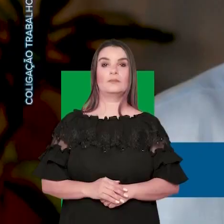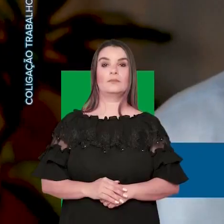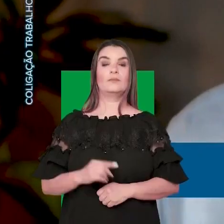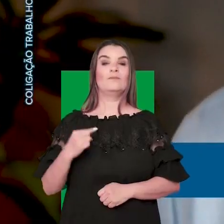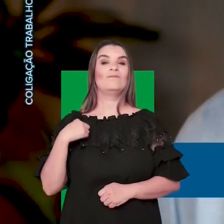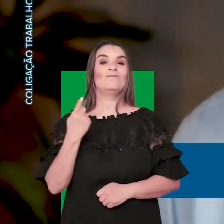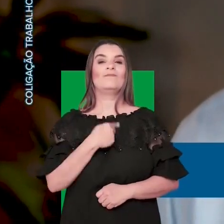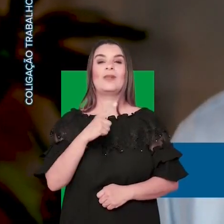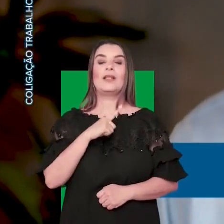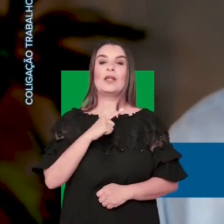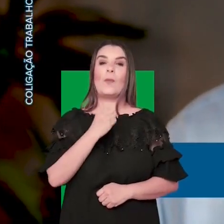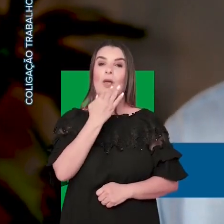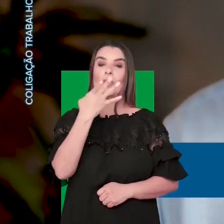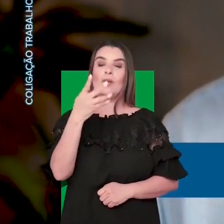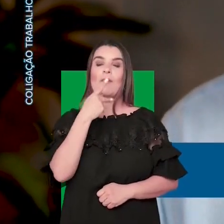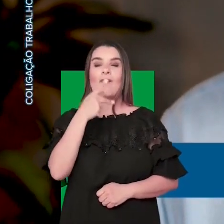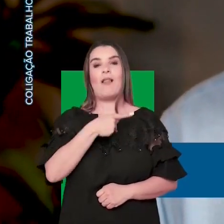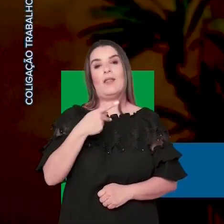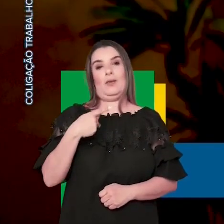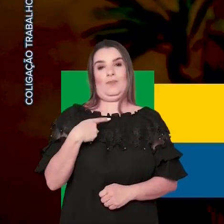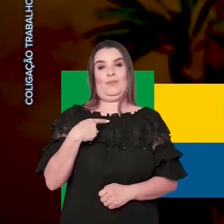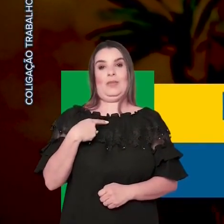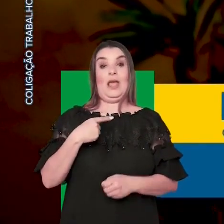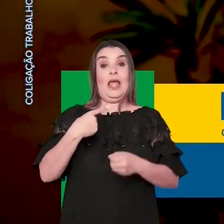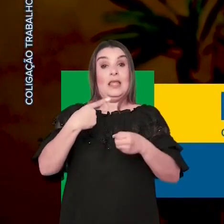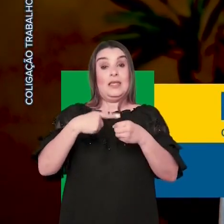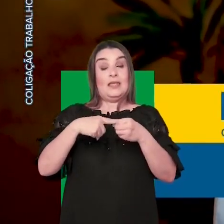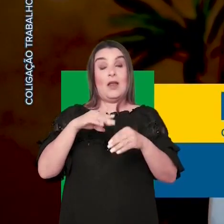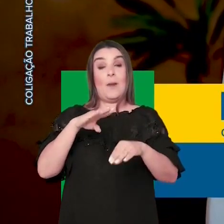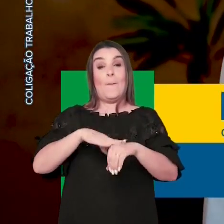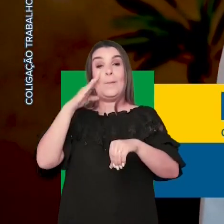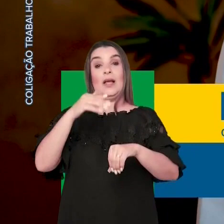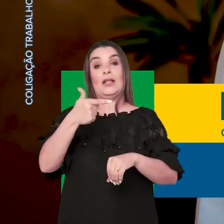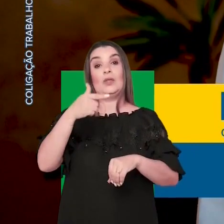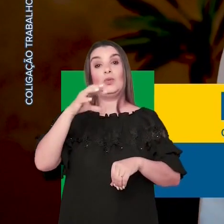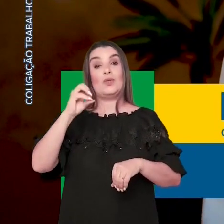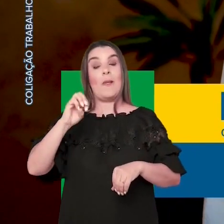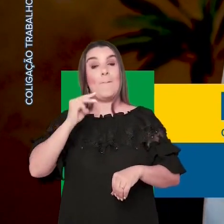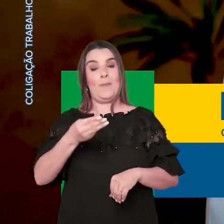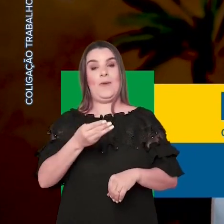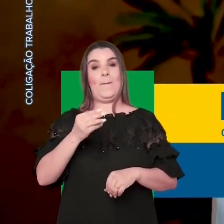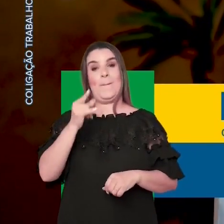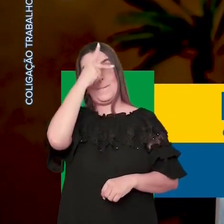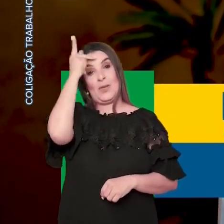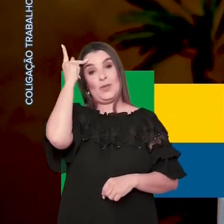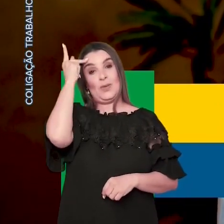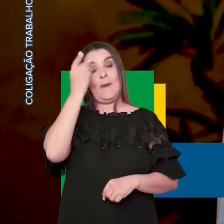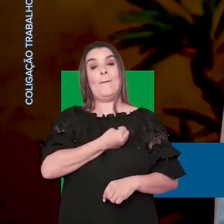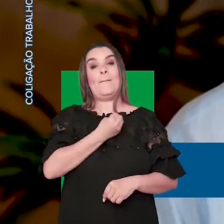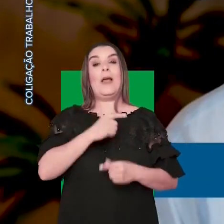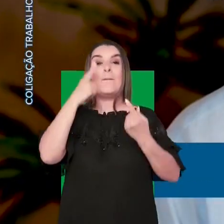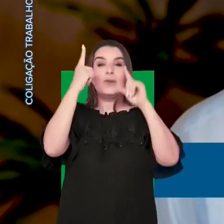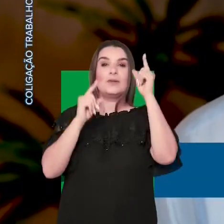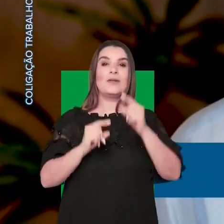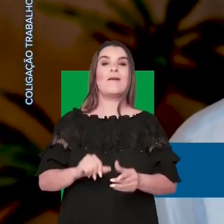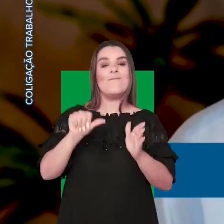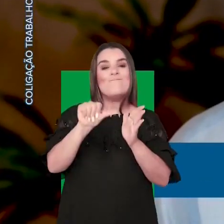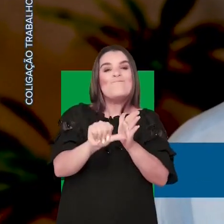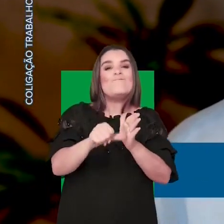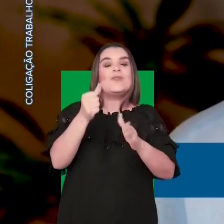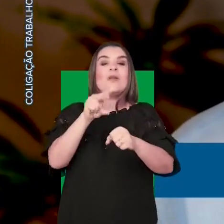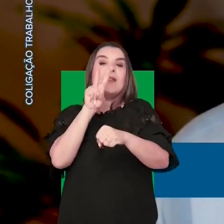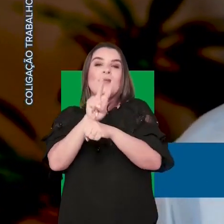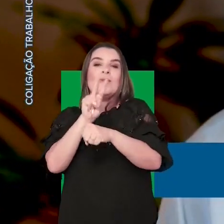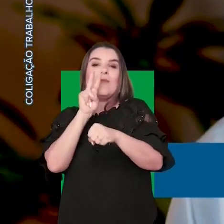Nós temos boas notícias sobre saúde. Cidades acima de 200 mil habitantes. Presidente Prudente é líder